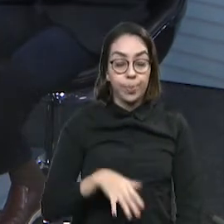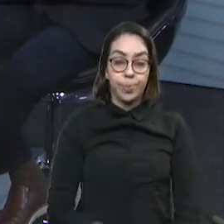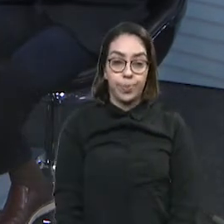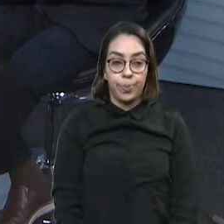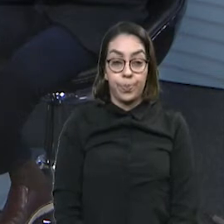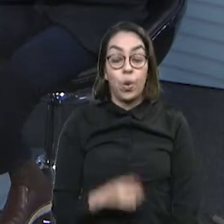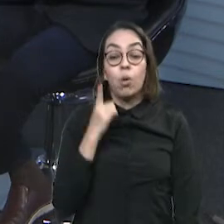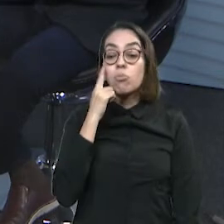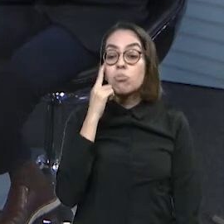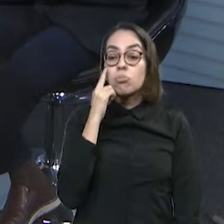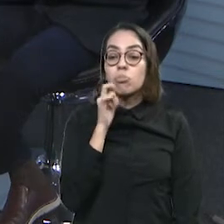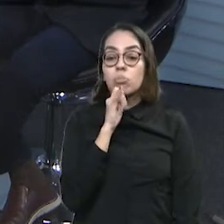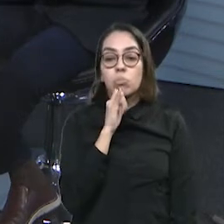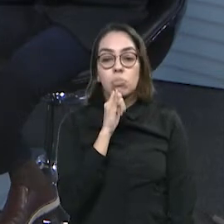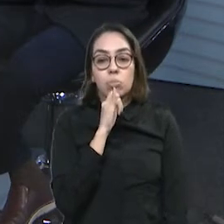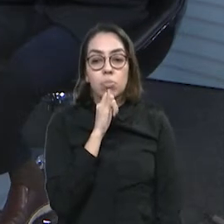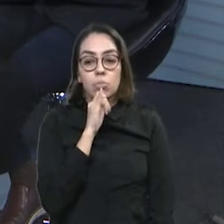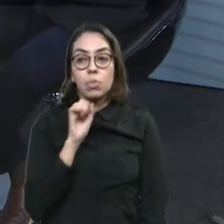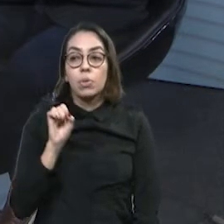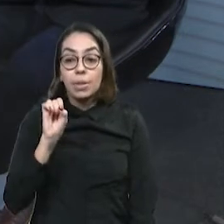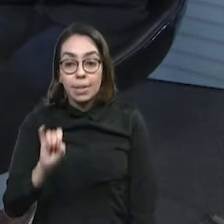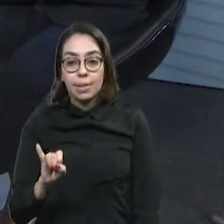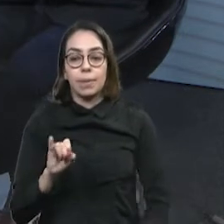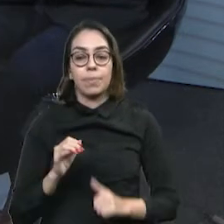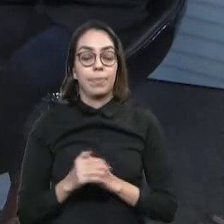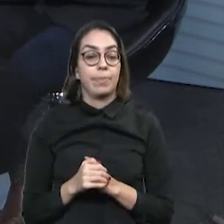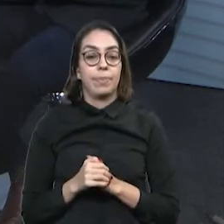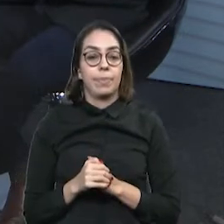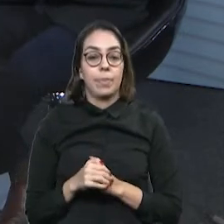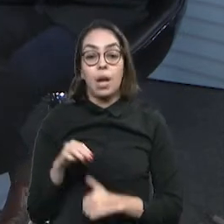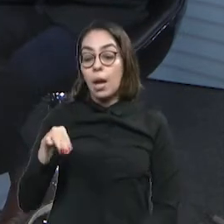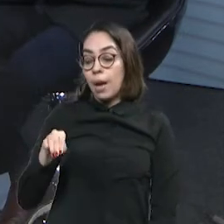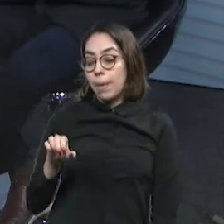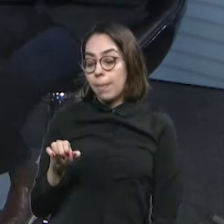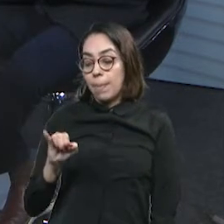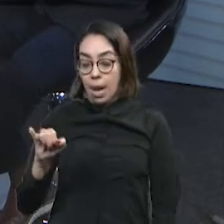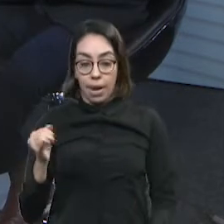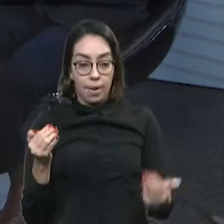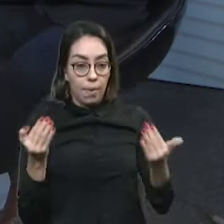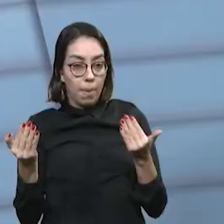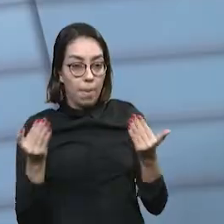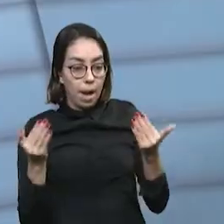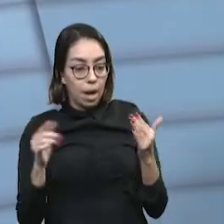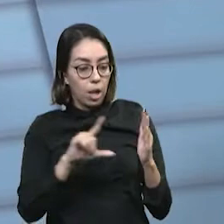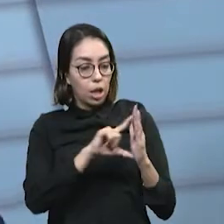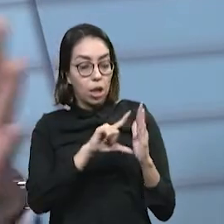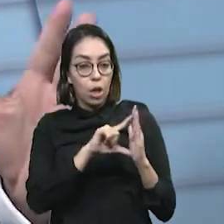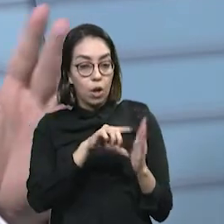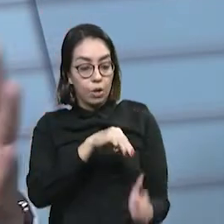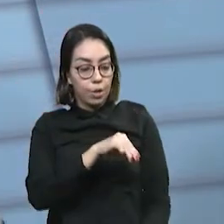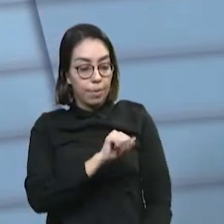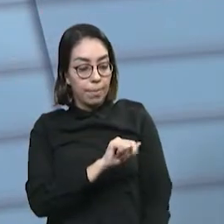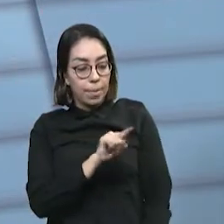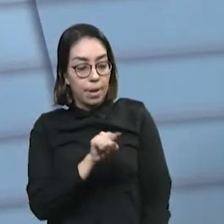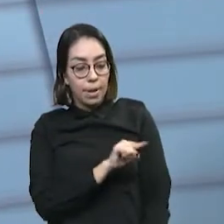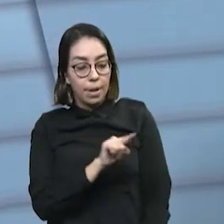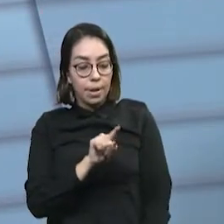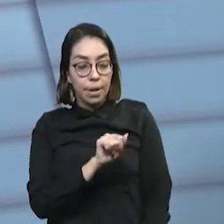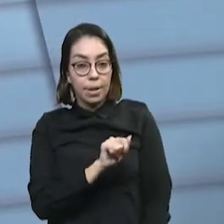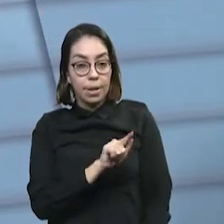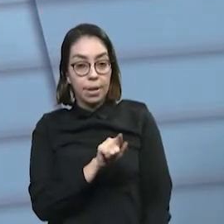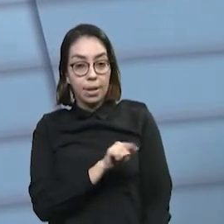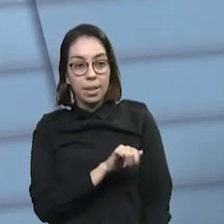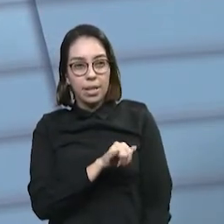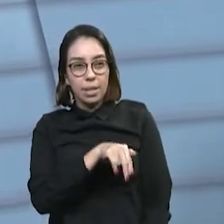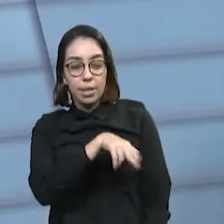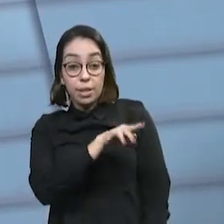hoje comparar uma pequena e média empresa com o Magazine Luiza, por exemplo. O Magazine Luiza, durante a pandemia, abriu em debêntures,